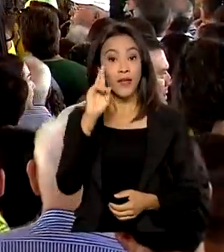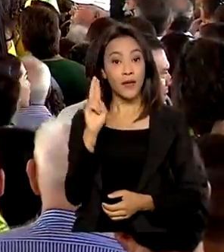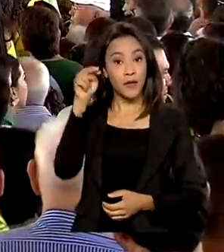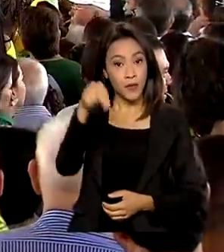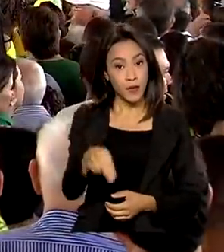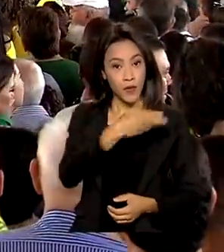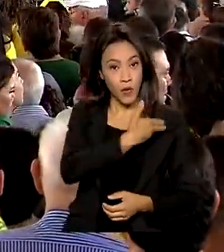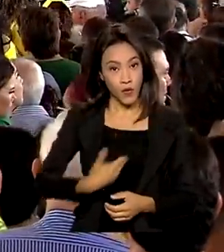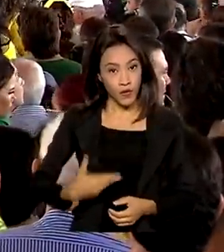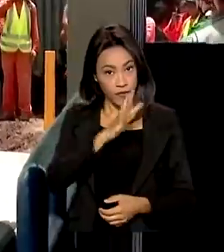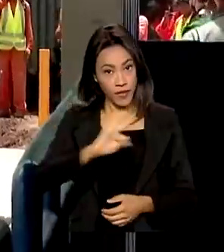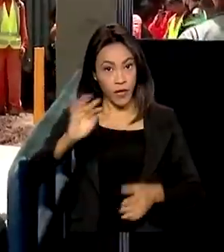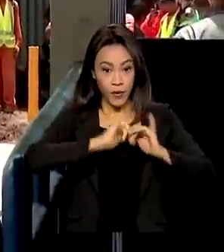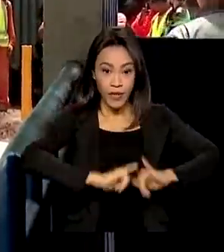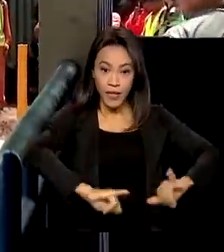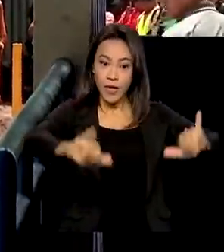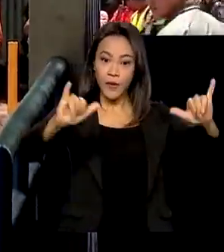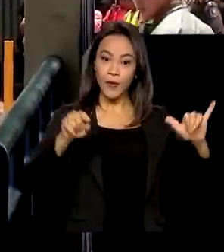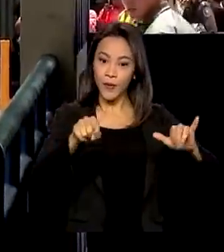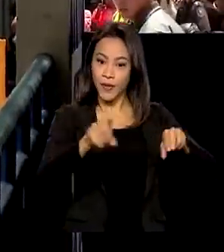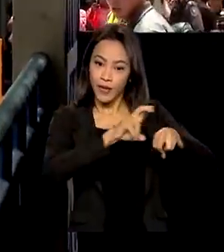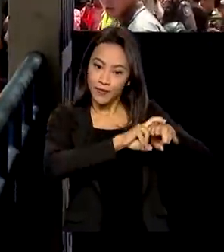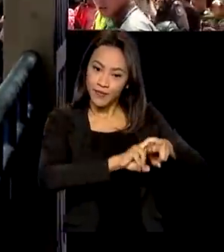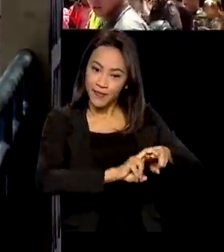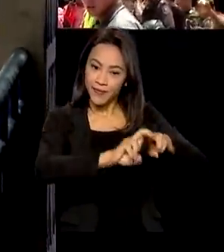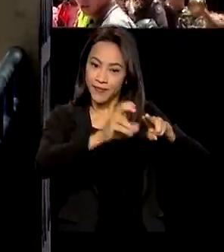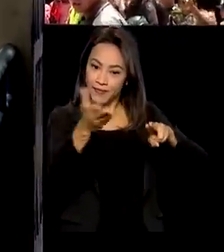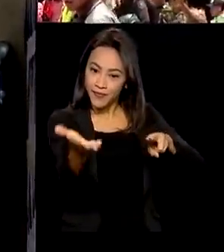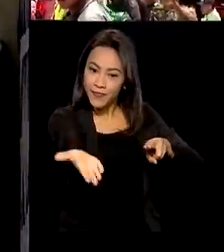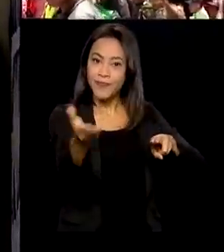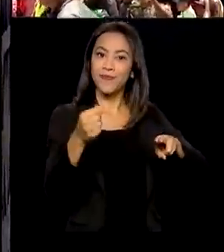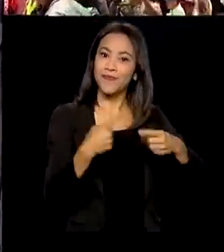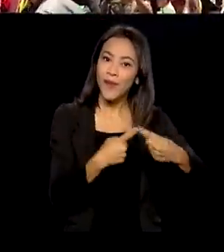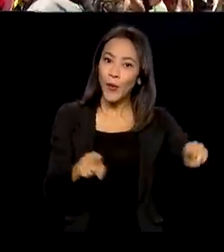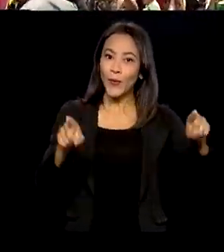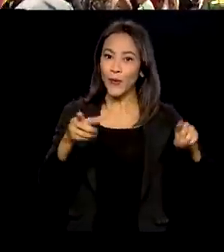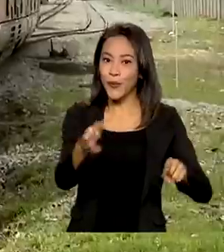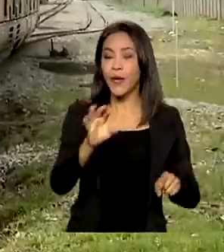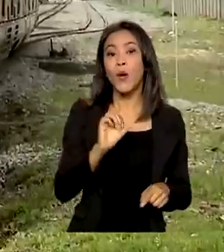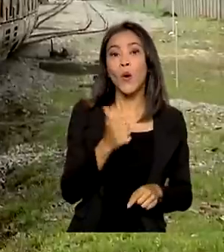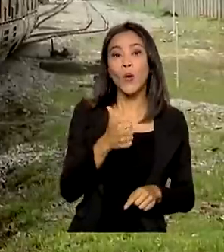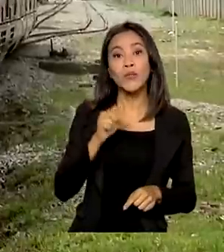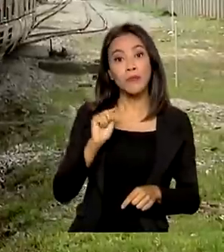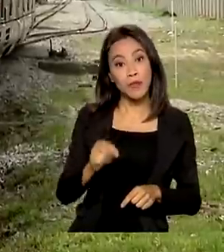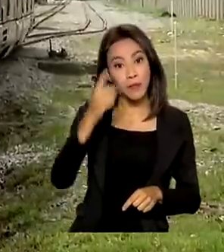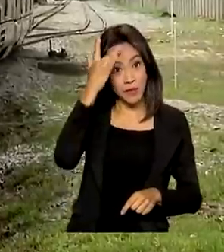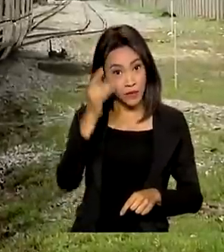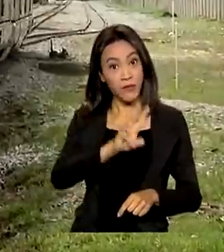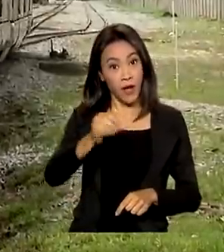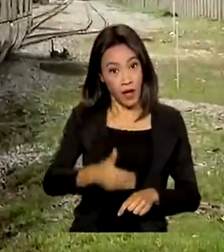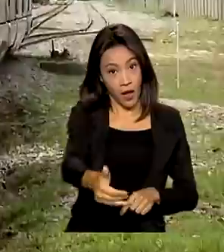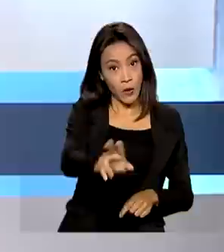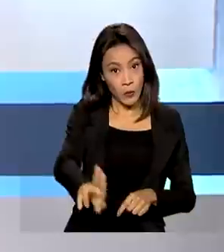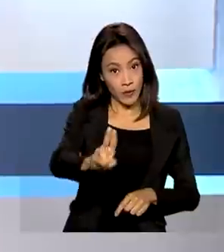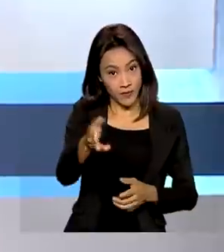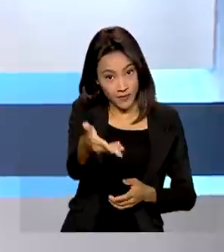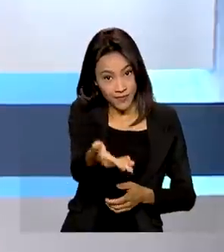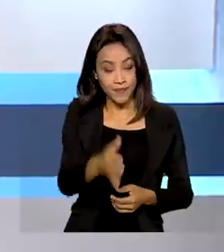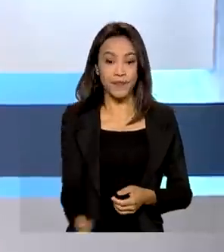federal inaugura a estação Cajupiranga. Em Parnamirim, 11 mil passageiros vão ser beneficiados.